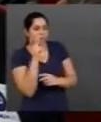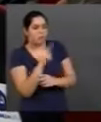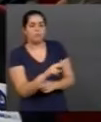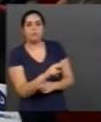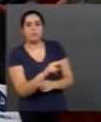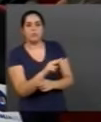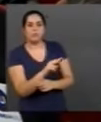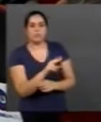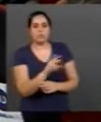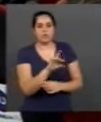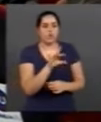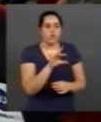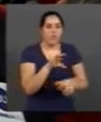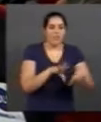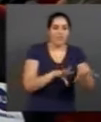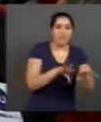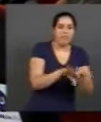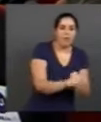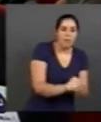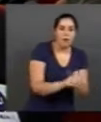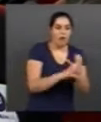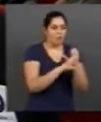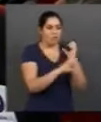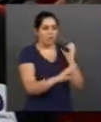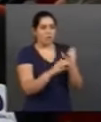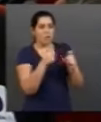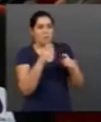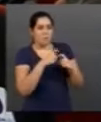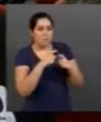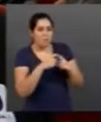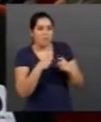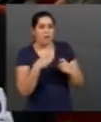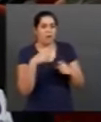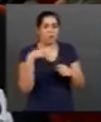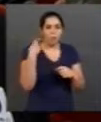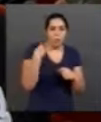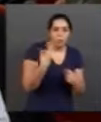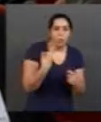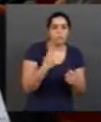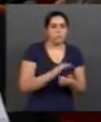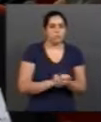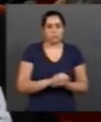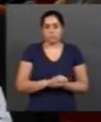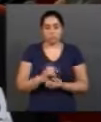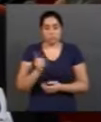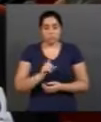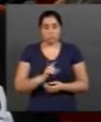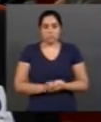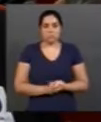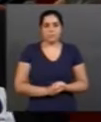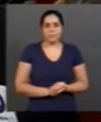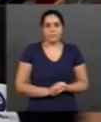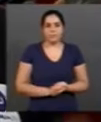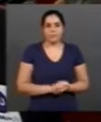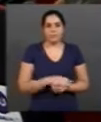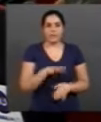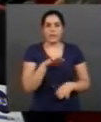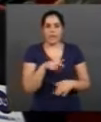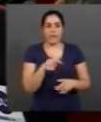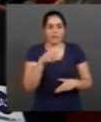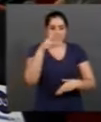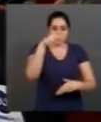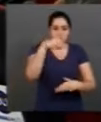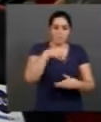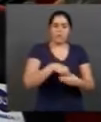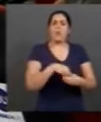formadora de engenheiros, de médicos, de advogados, de bachareis, mas sim ela que está inserida